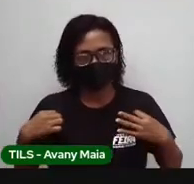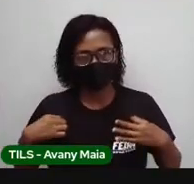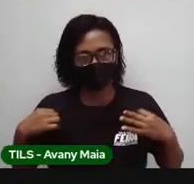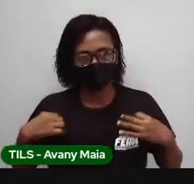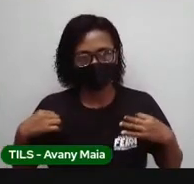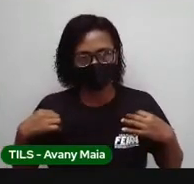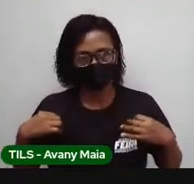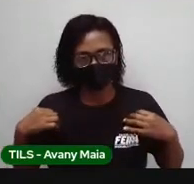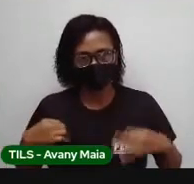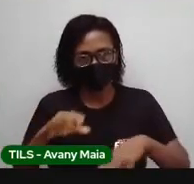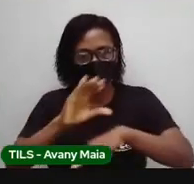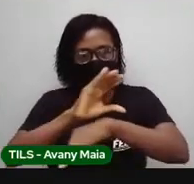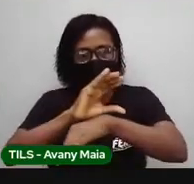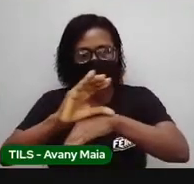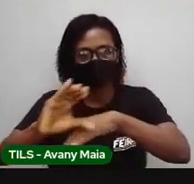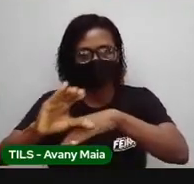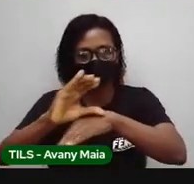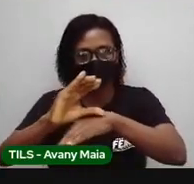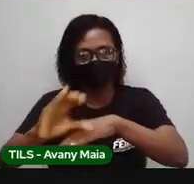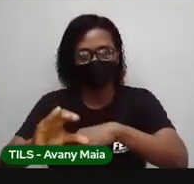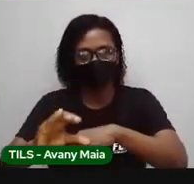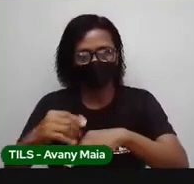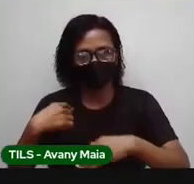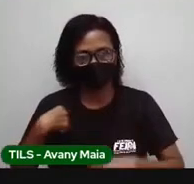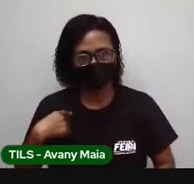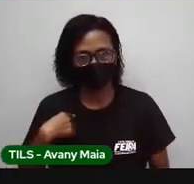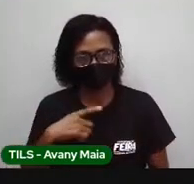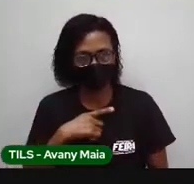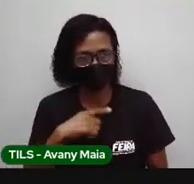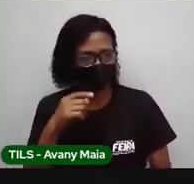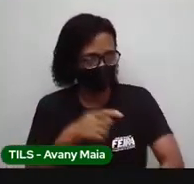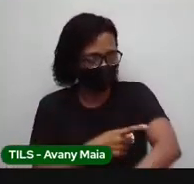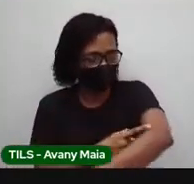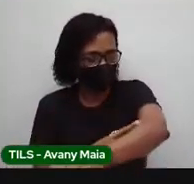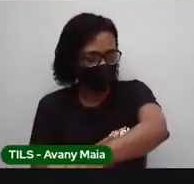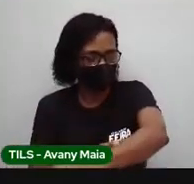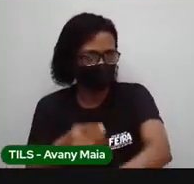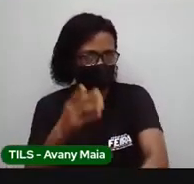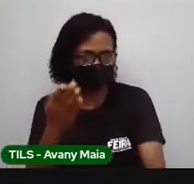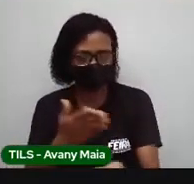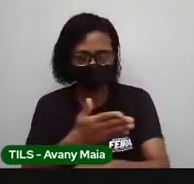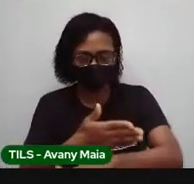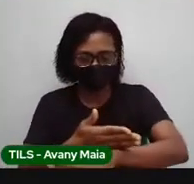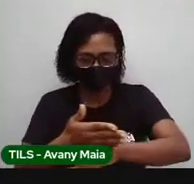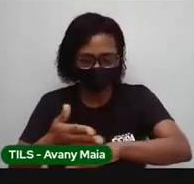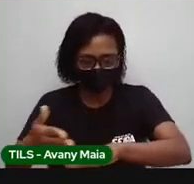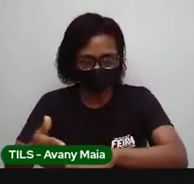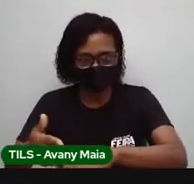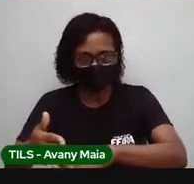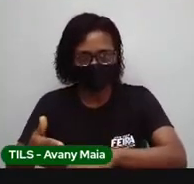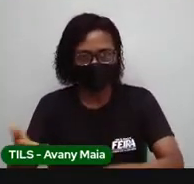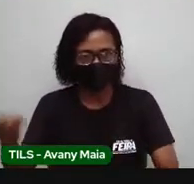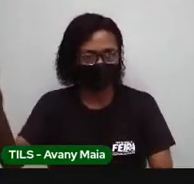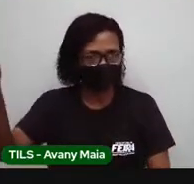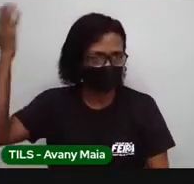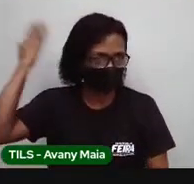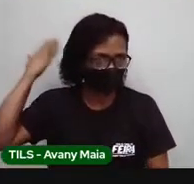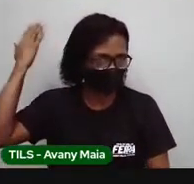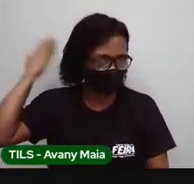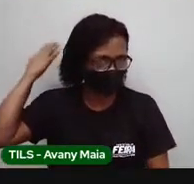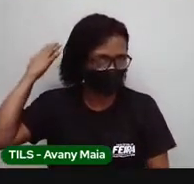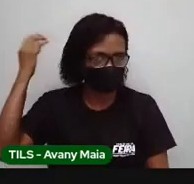camisa cinza, tenho pele branca, cabelo preto e atrás de mim o